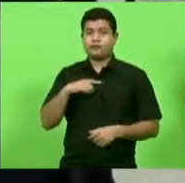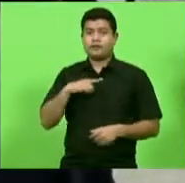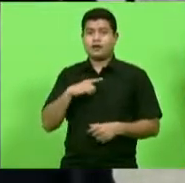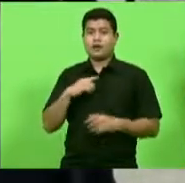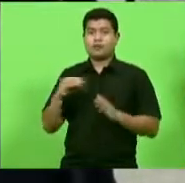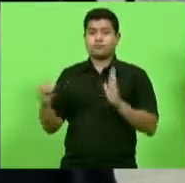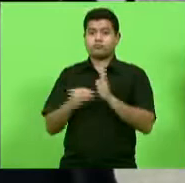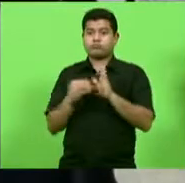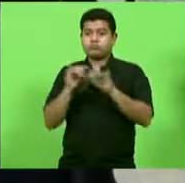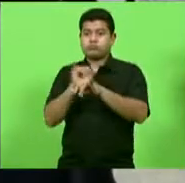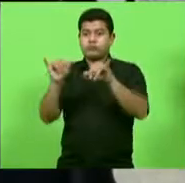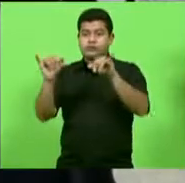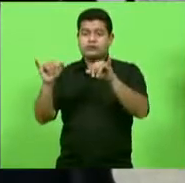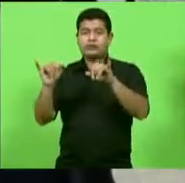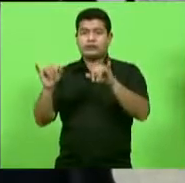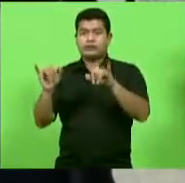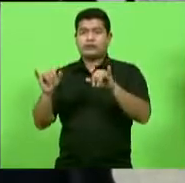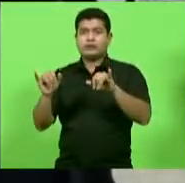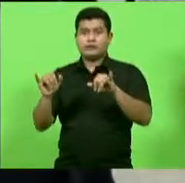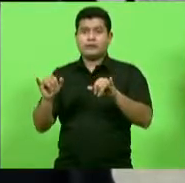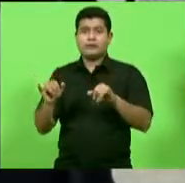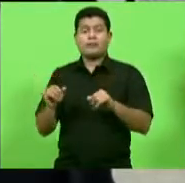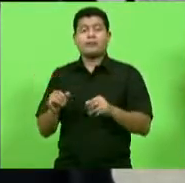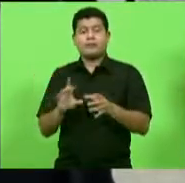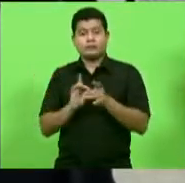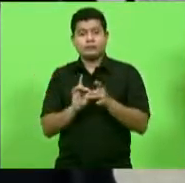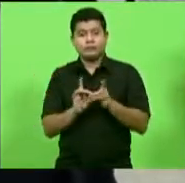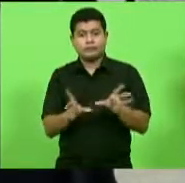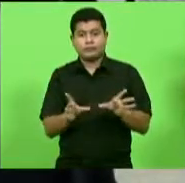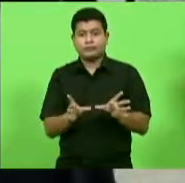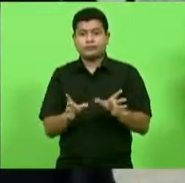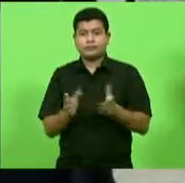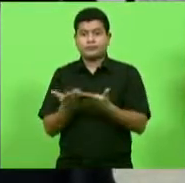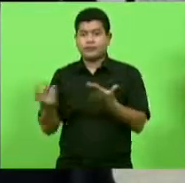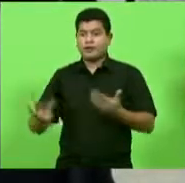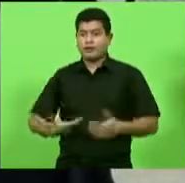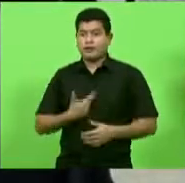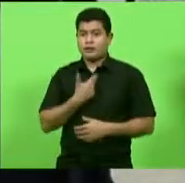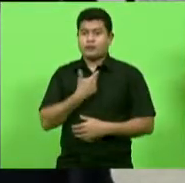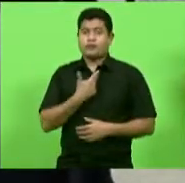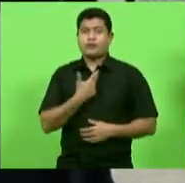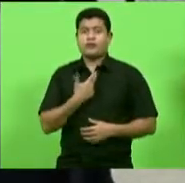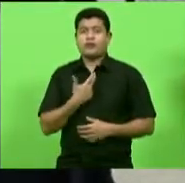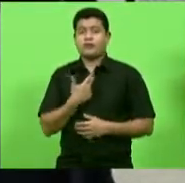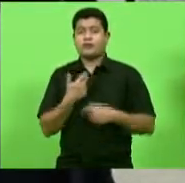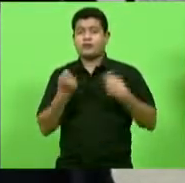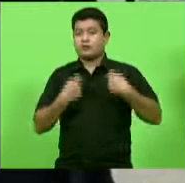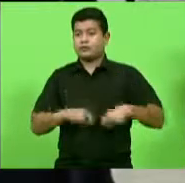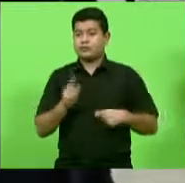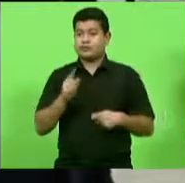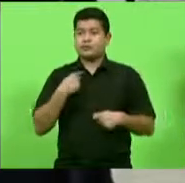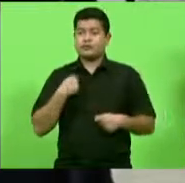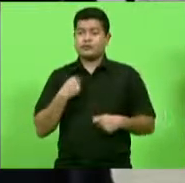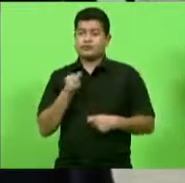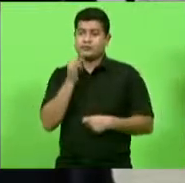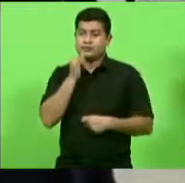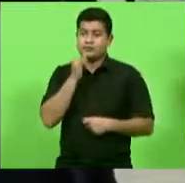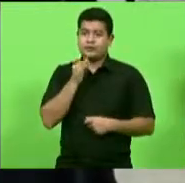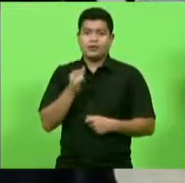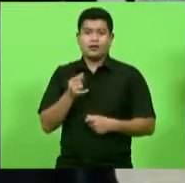publicação nesse sentido de permitir que as cirurgias que não demandem de anestésicos